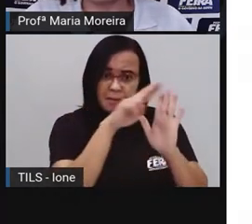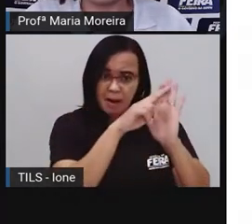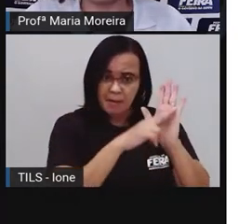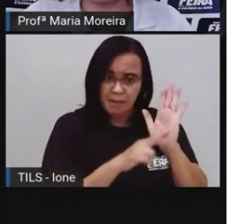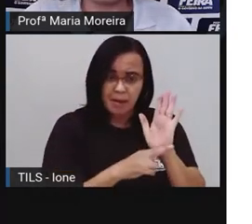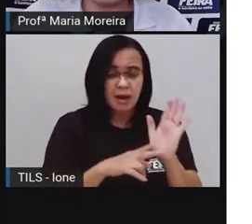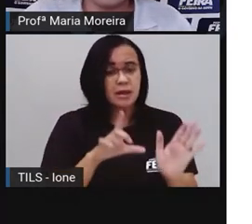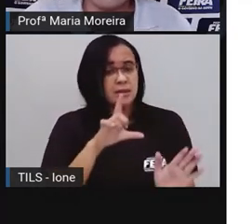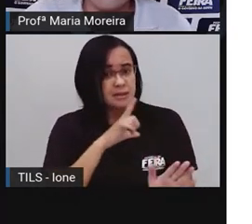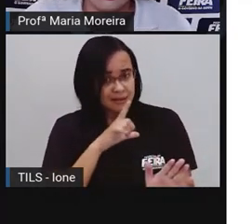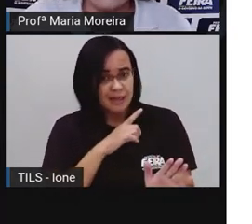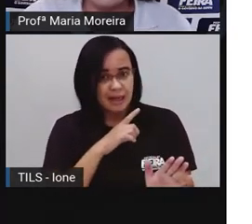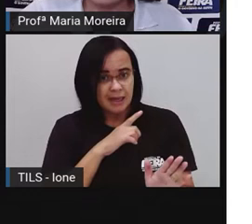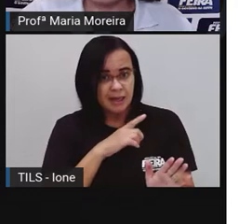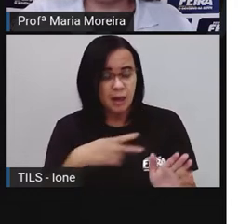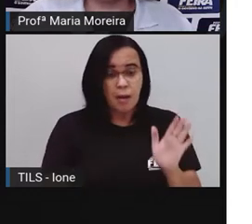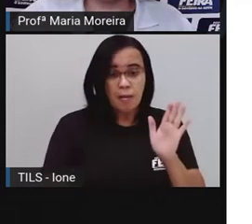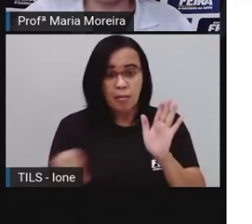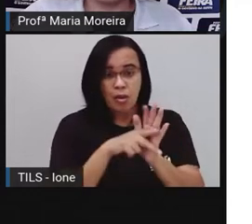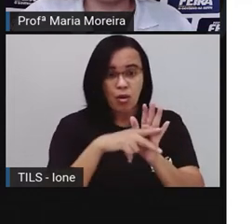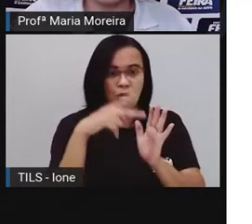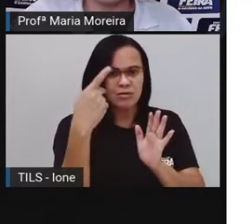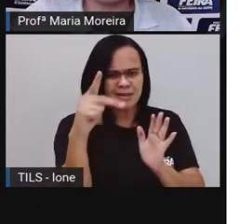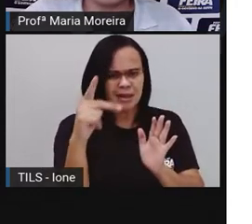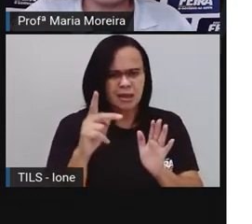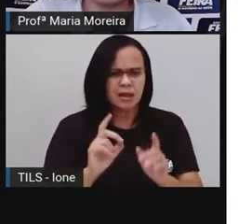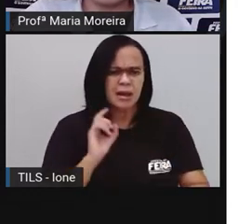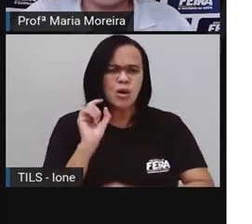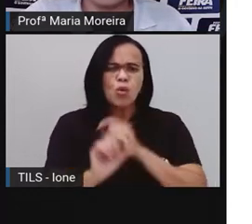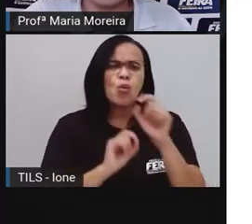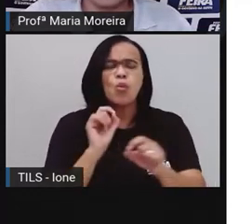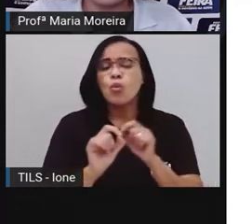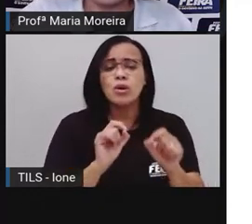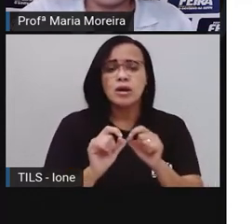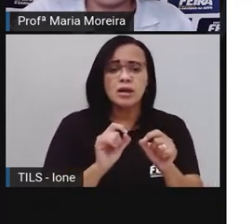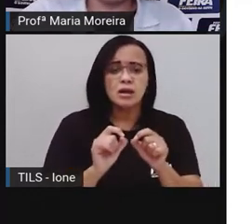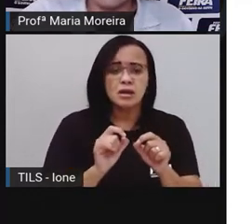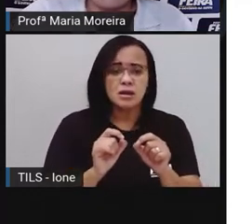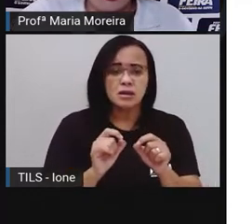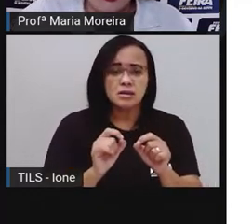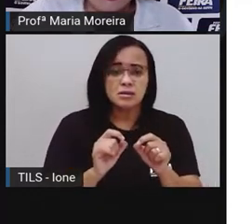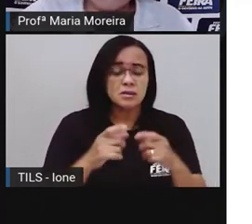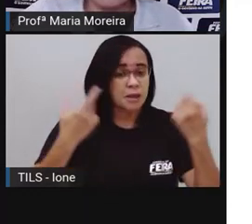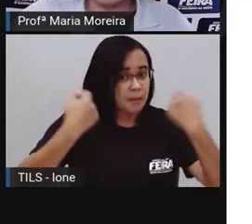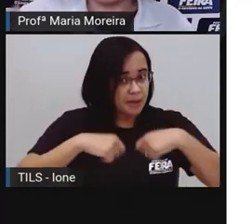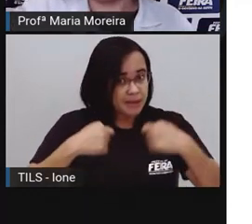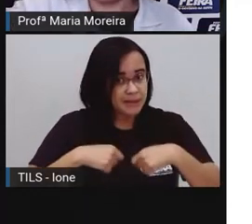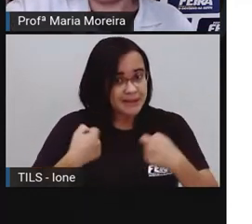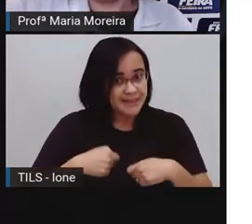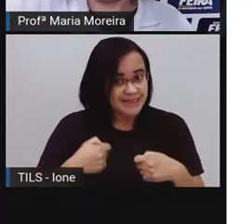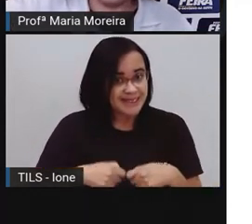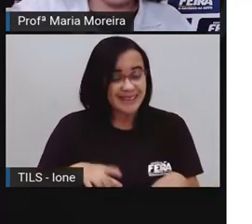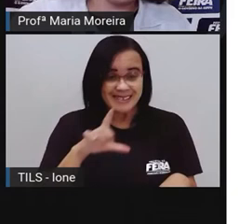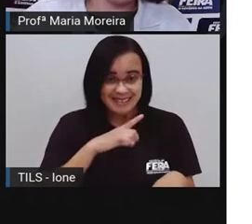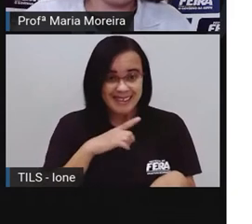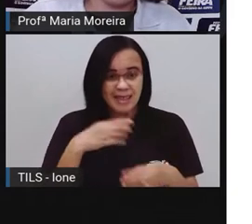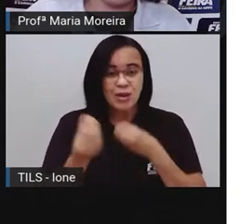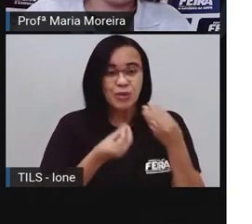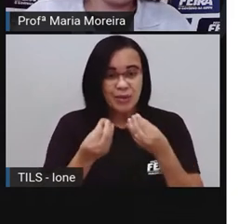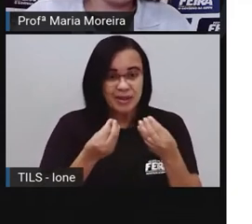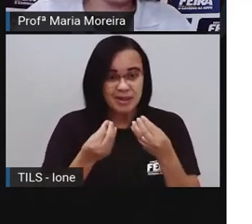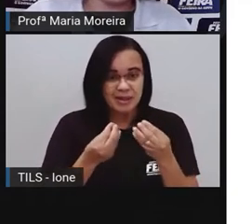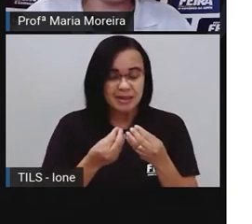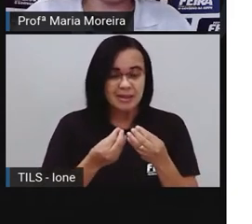relativamente fixos, né? Quais são esses elementos relativamente fixos, né? A data, porque a gente tem que saber quando aquela carta